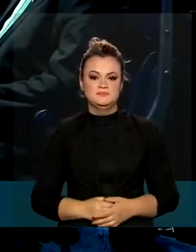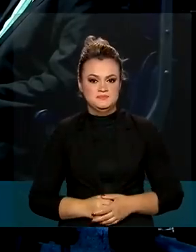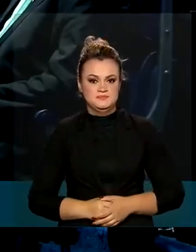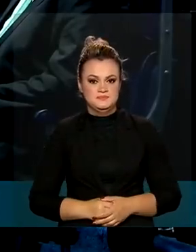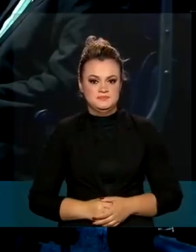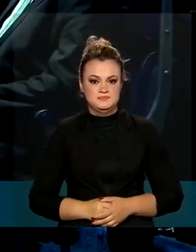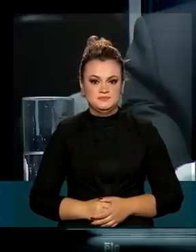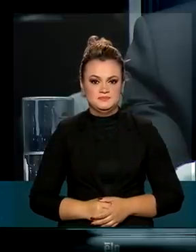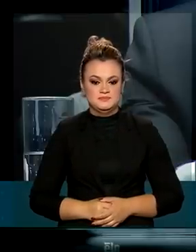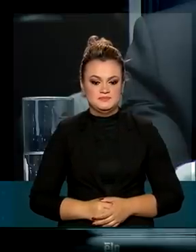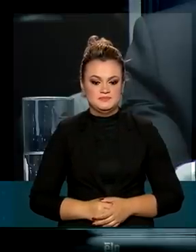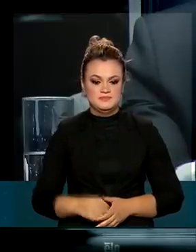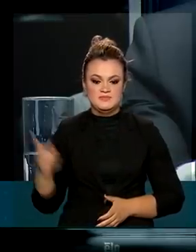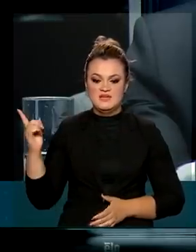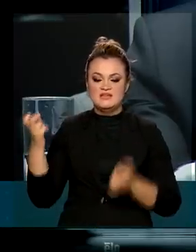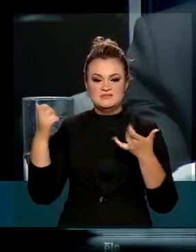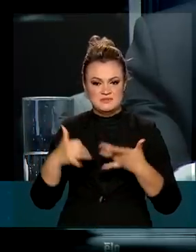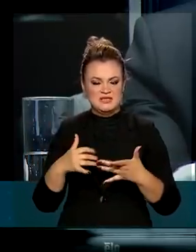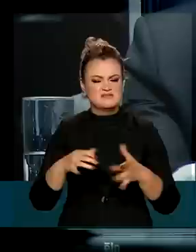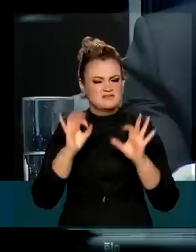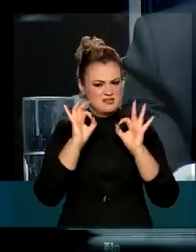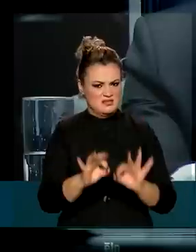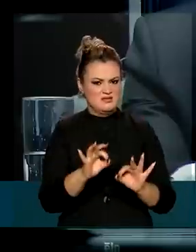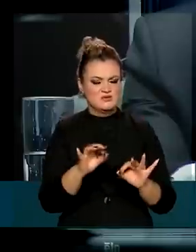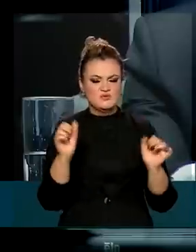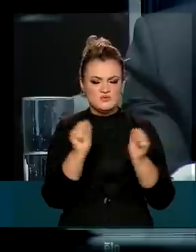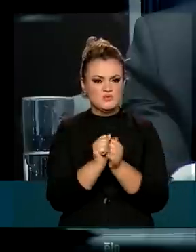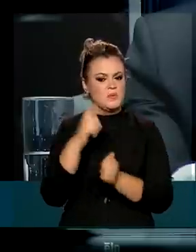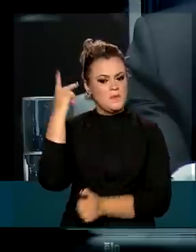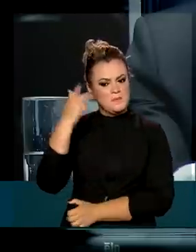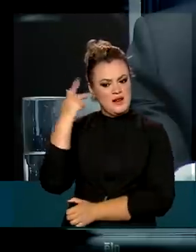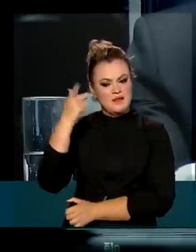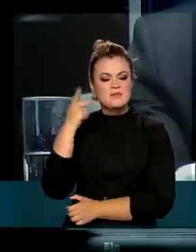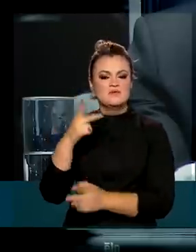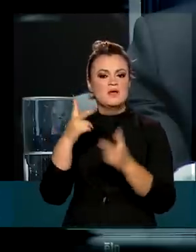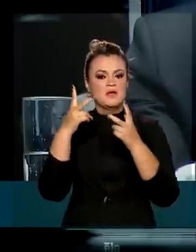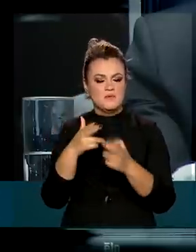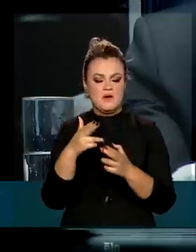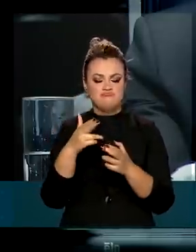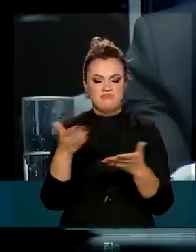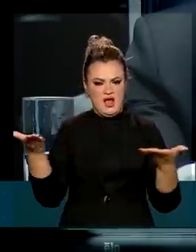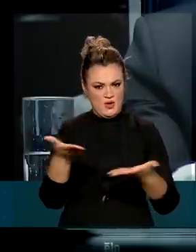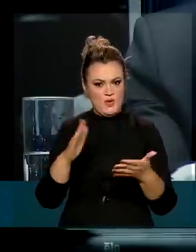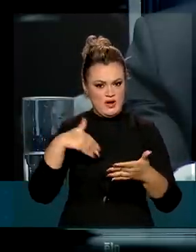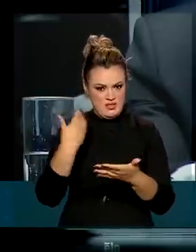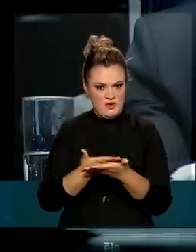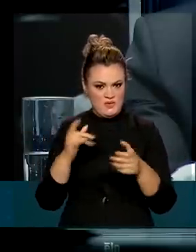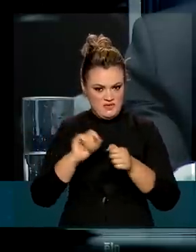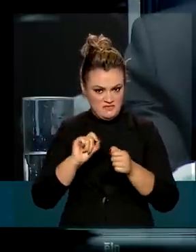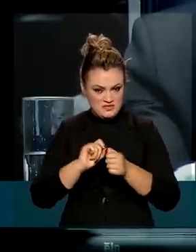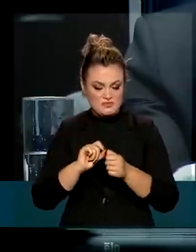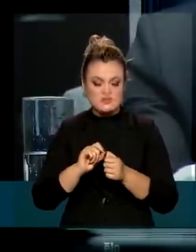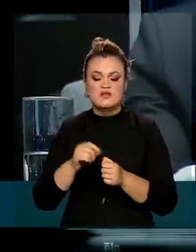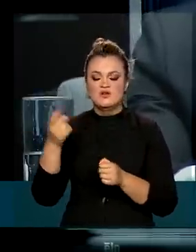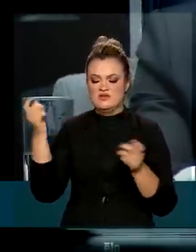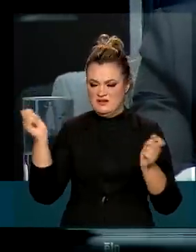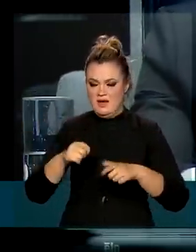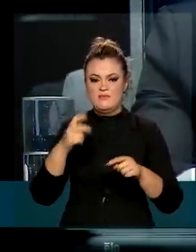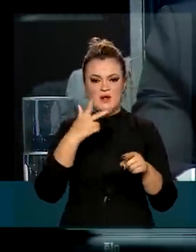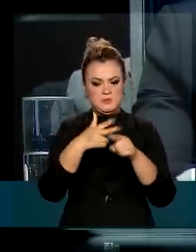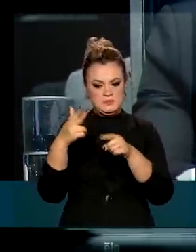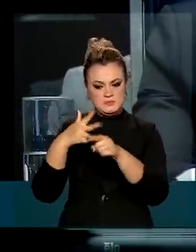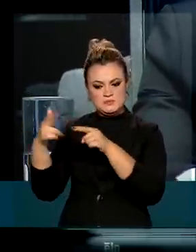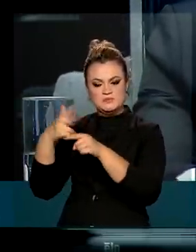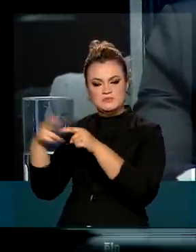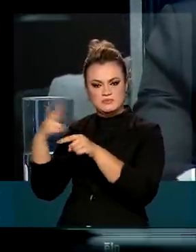Legislativo. Temos certeza que, juntamente com o Parlamento, como fizemos até o presente momento, venceremos esses